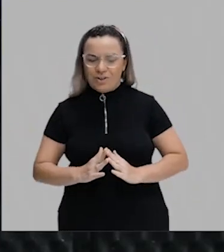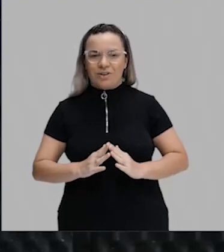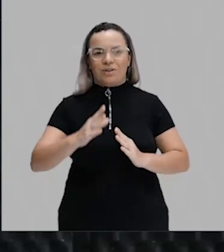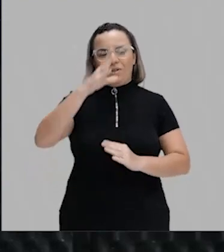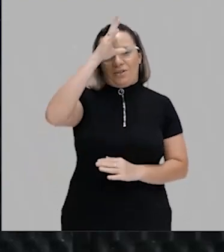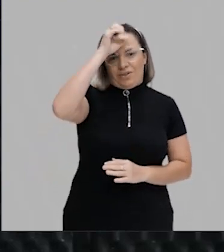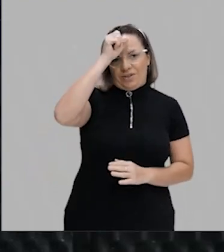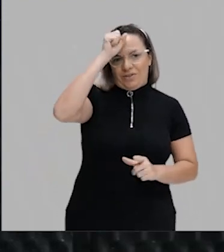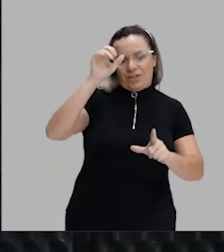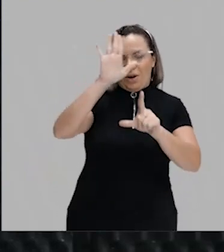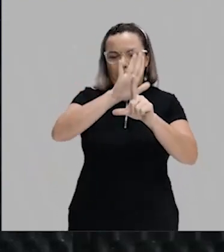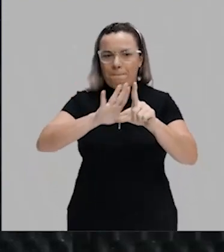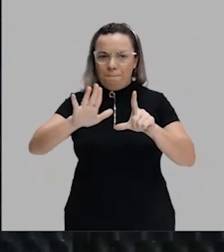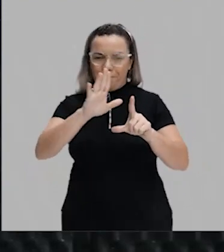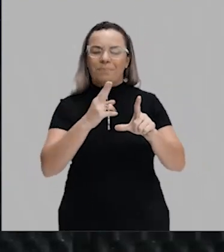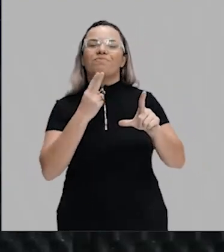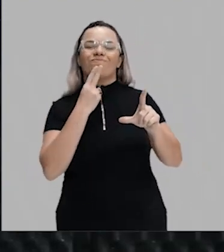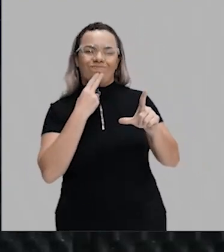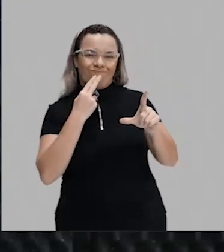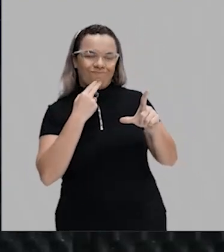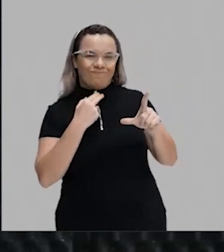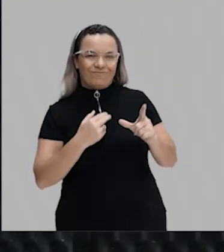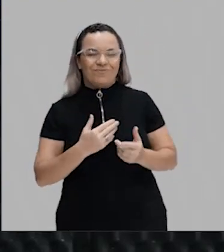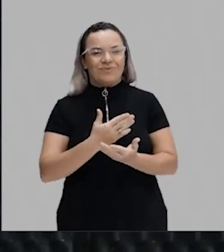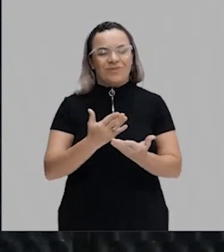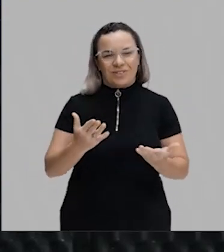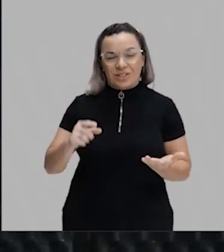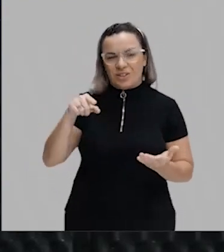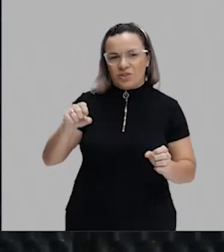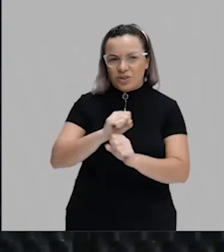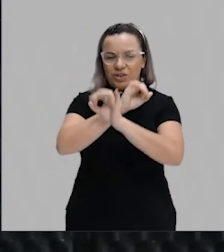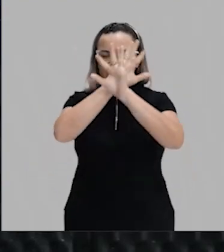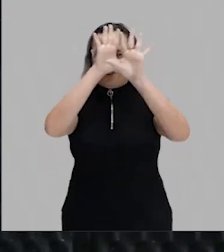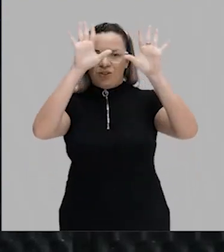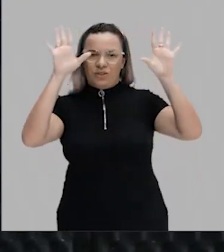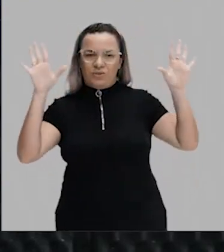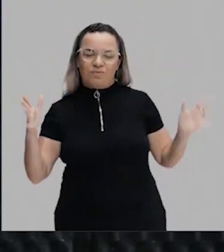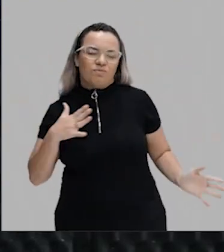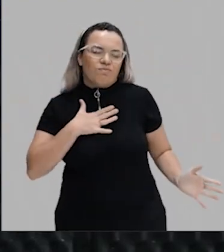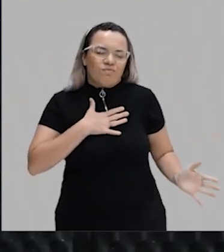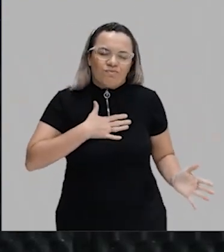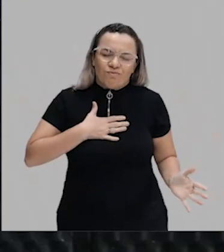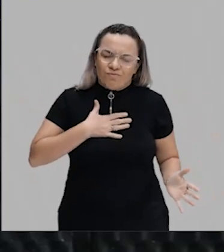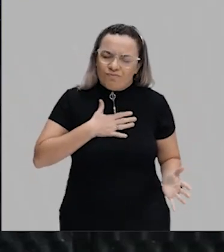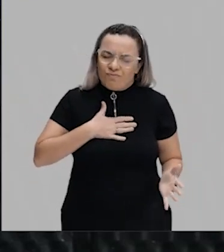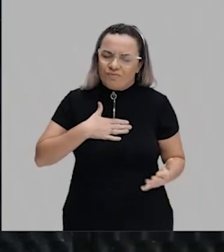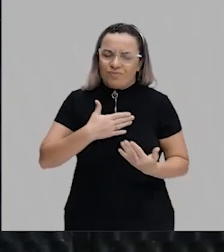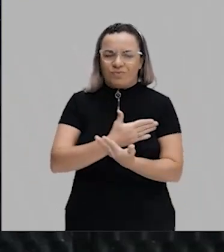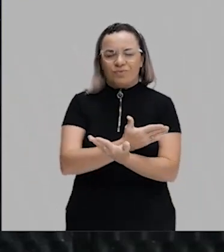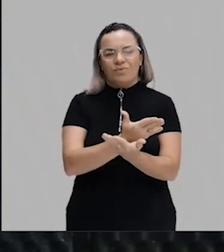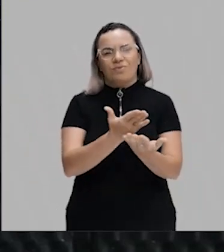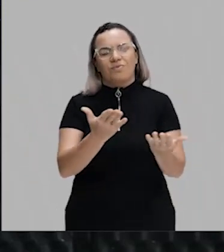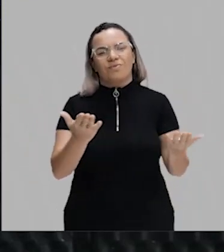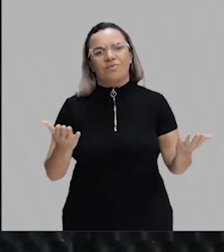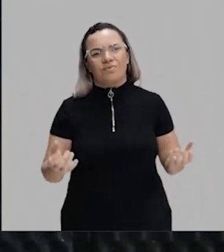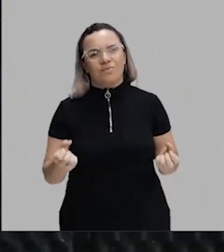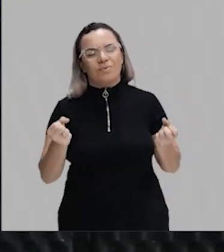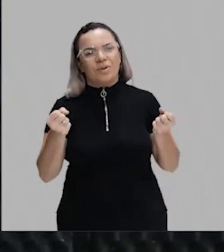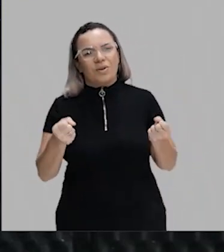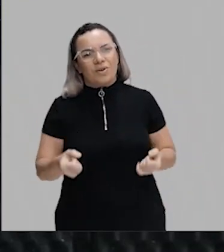plataforma Gonçalves Dias. Galerinha, sempre gosto de deixar claro o quanto é prazeroso estar aqui com vocês, podendo